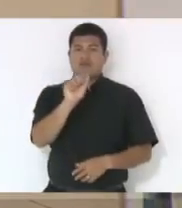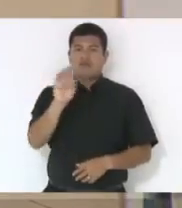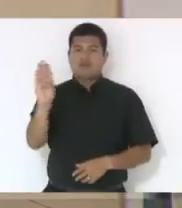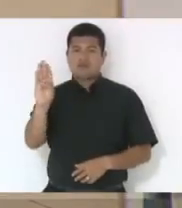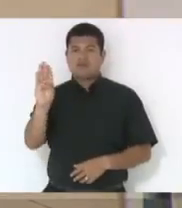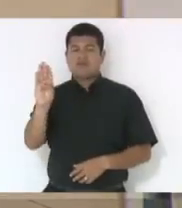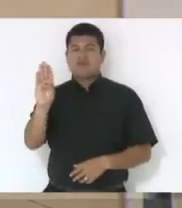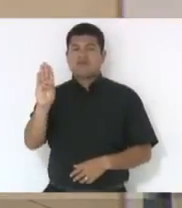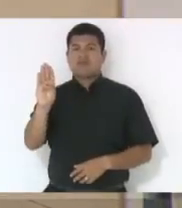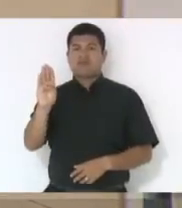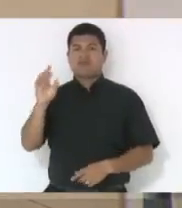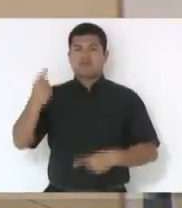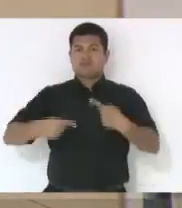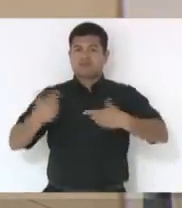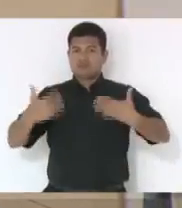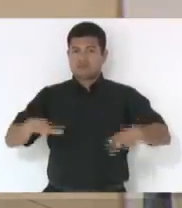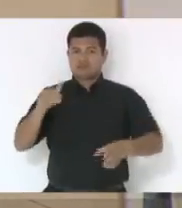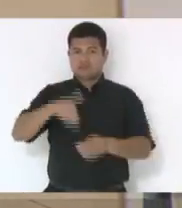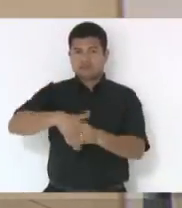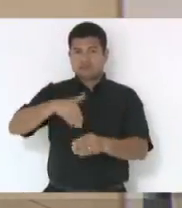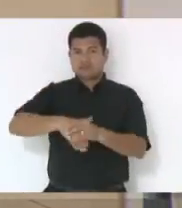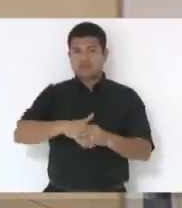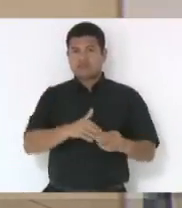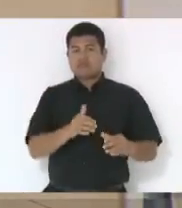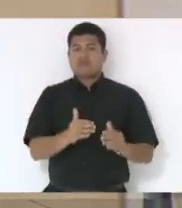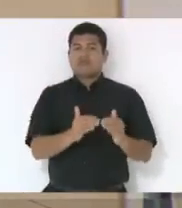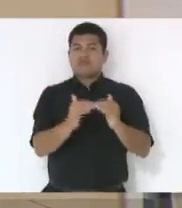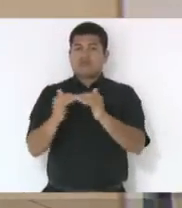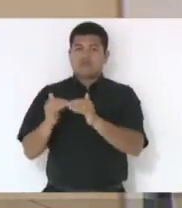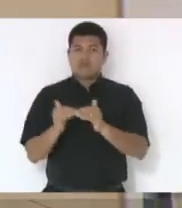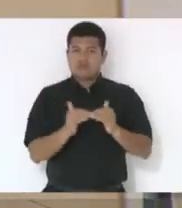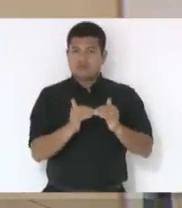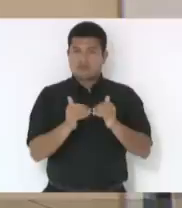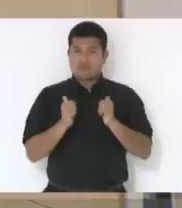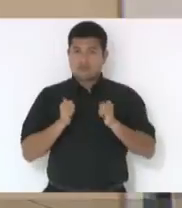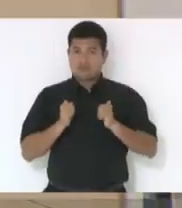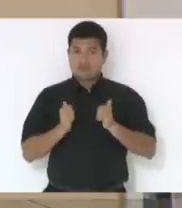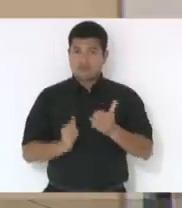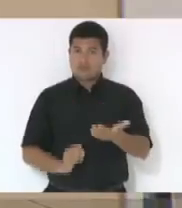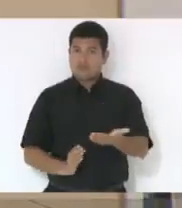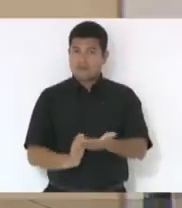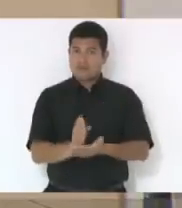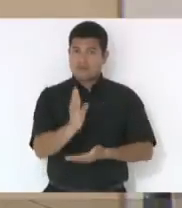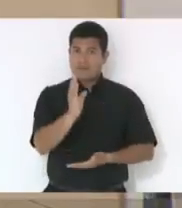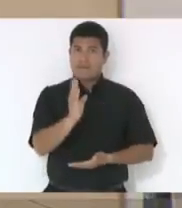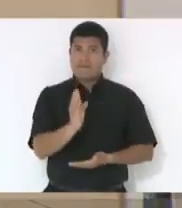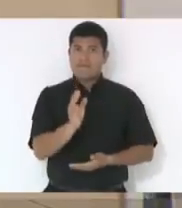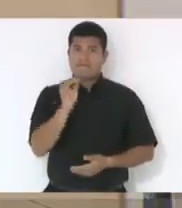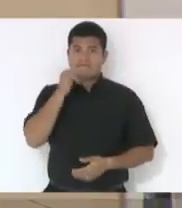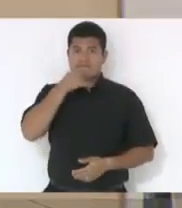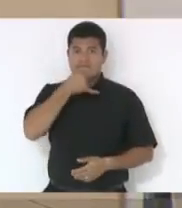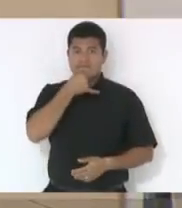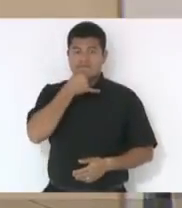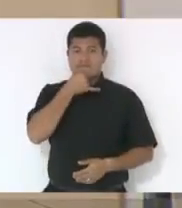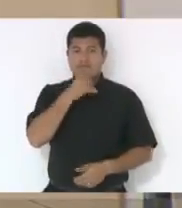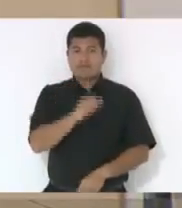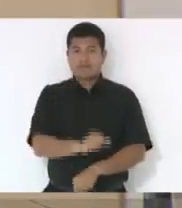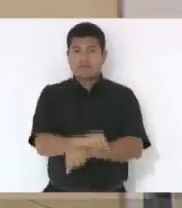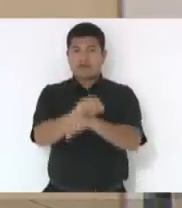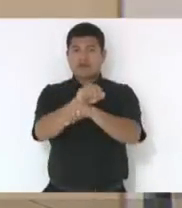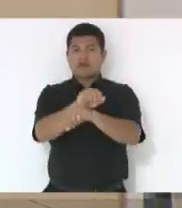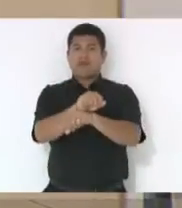discussão, não havendo quem queira discutir, em votação, quem estiver de acordo, permanece como se encontra. Infelizmente, vou suspender